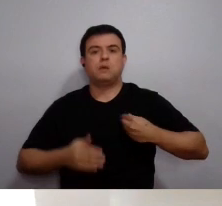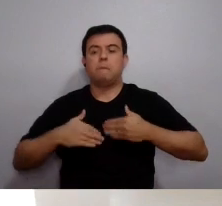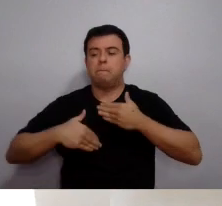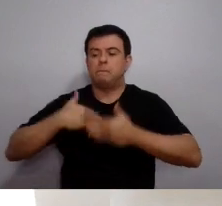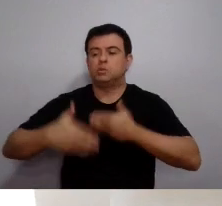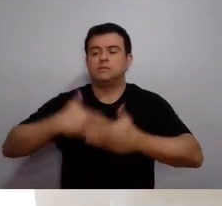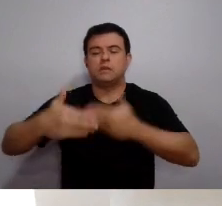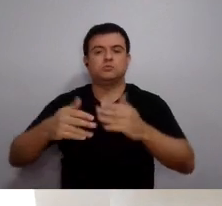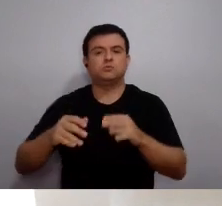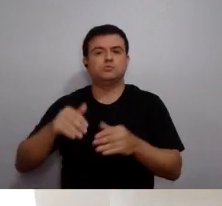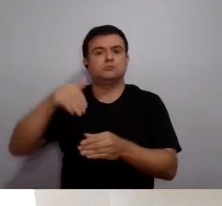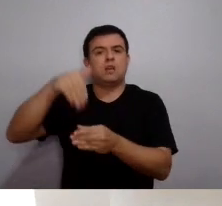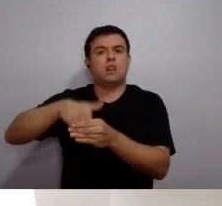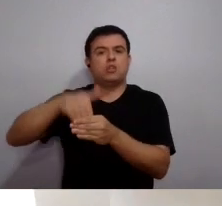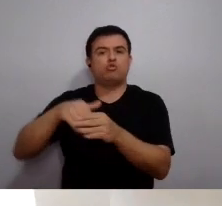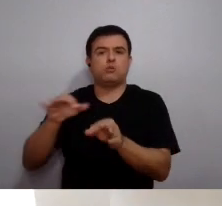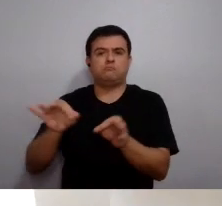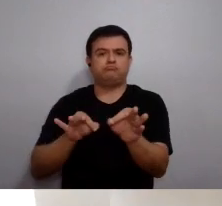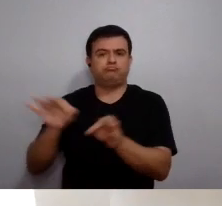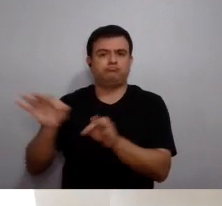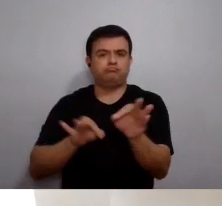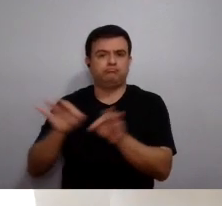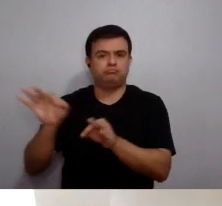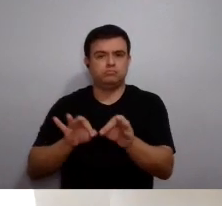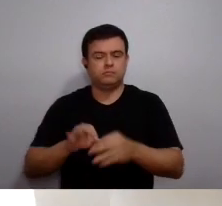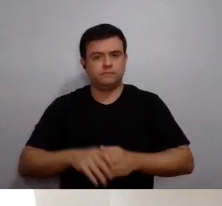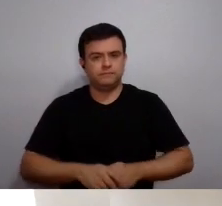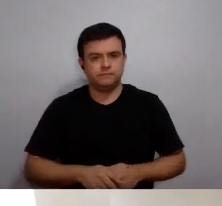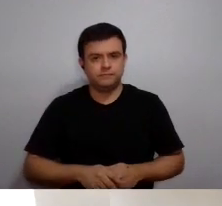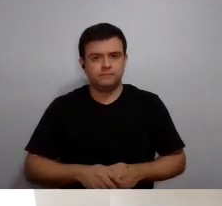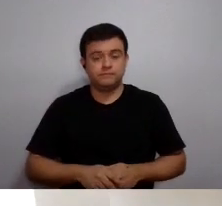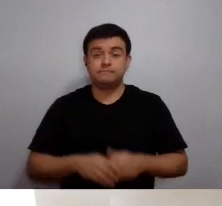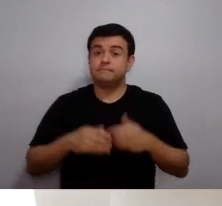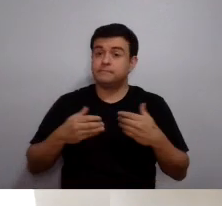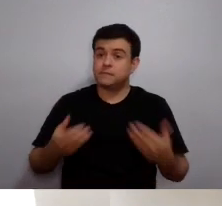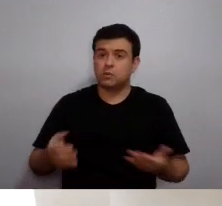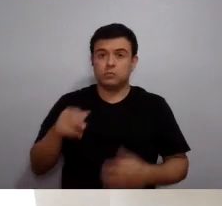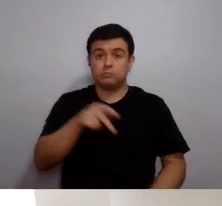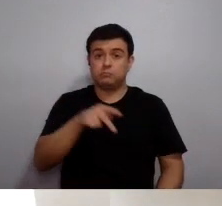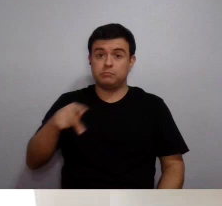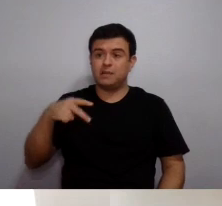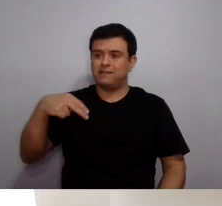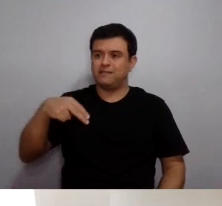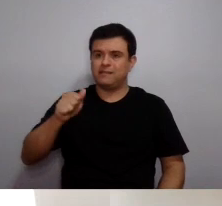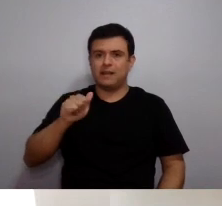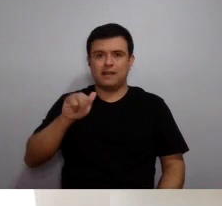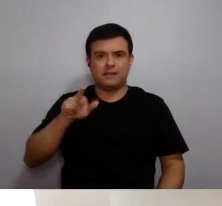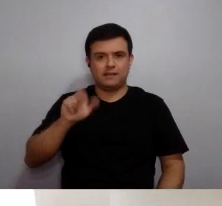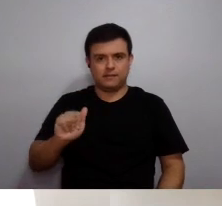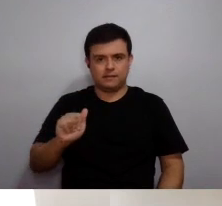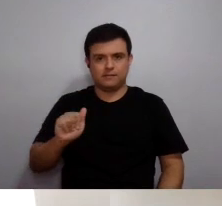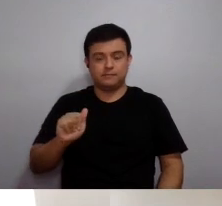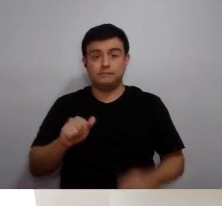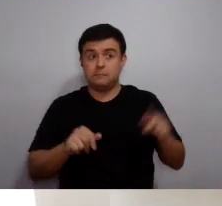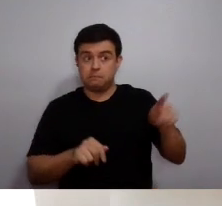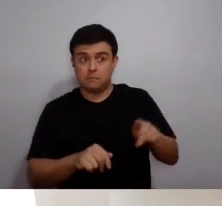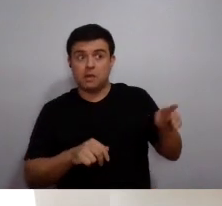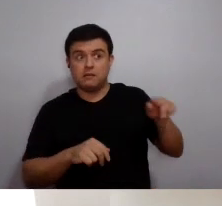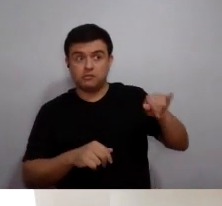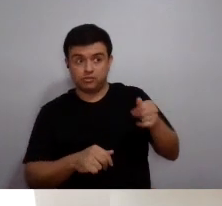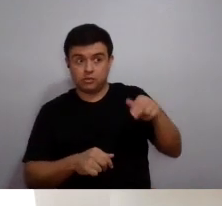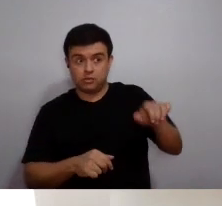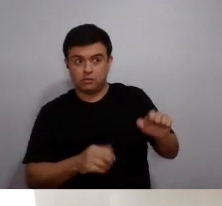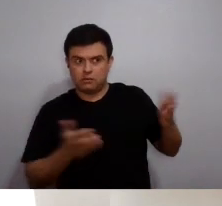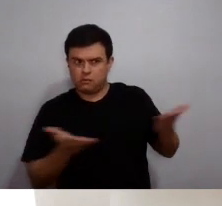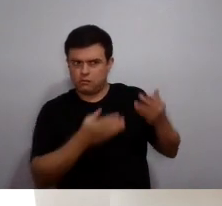em pleno processo eleitoral. Pois é, professora Naira, a professora